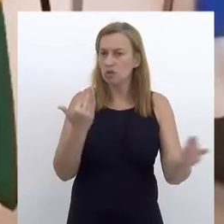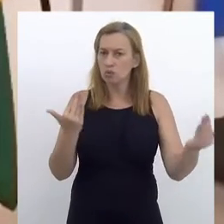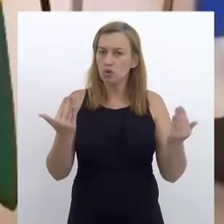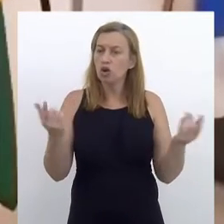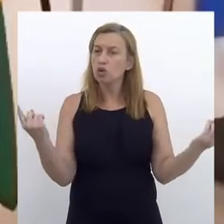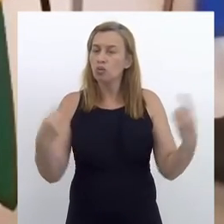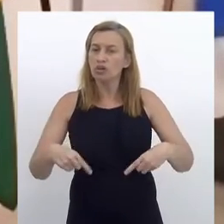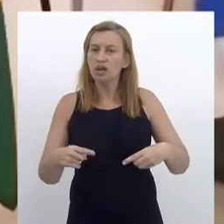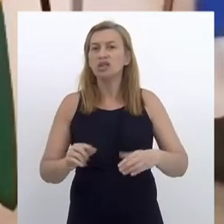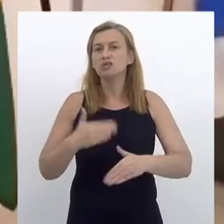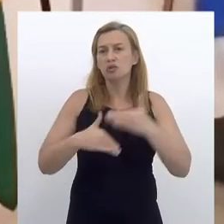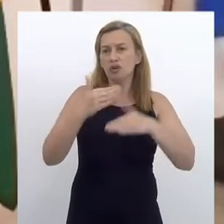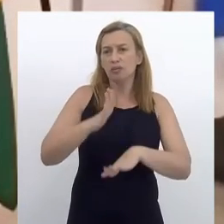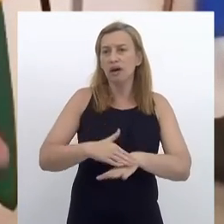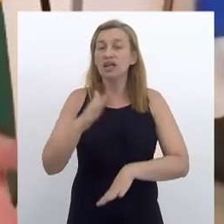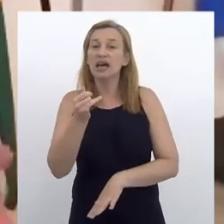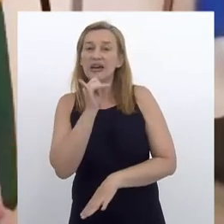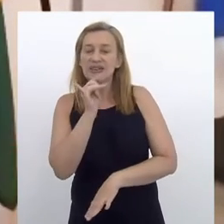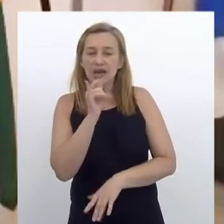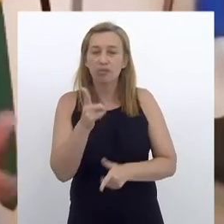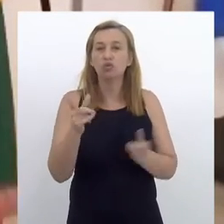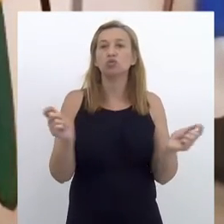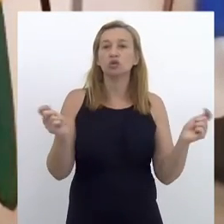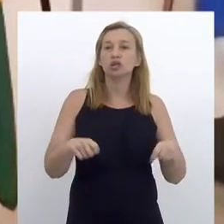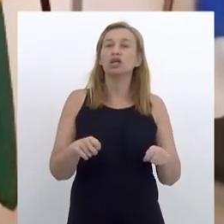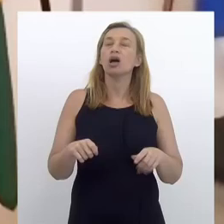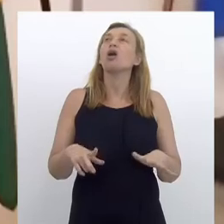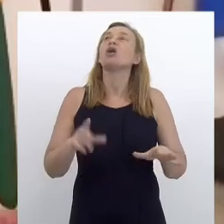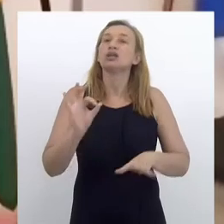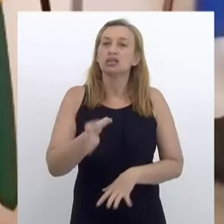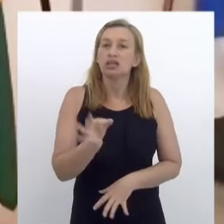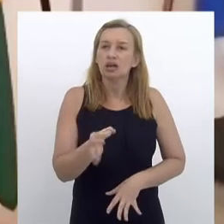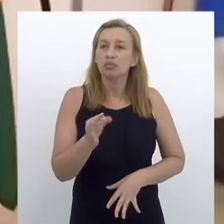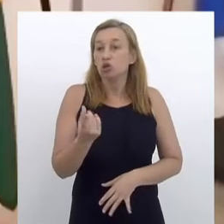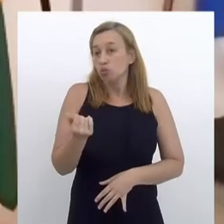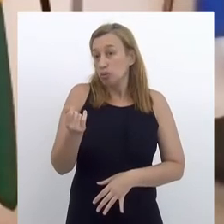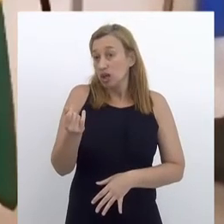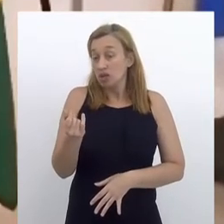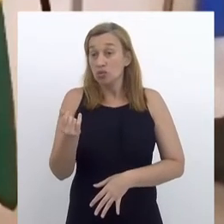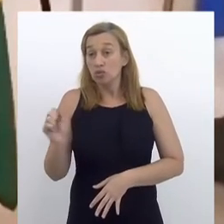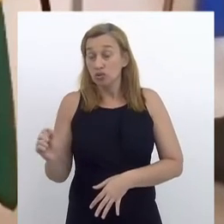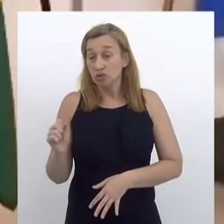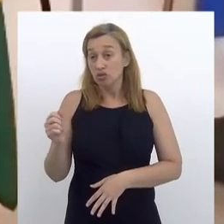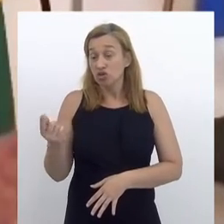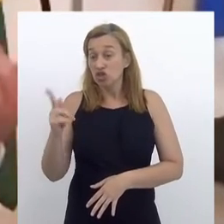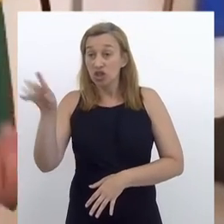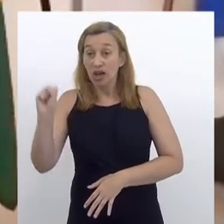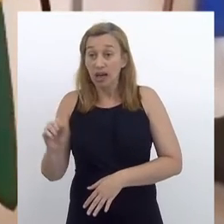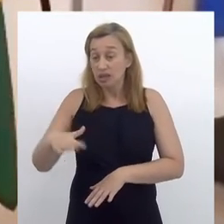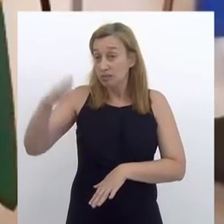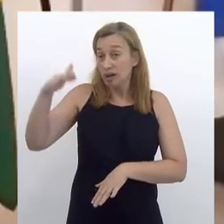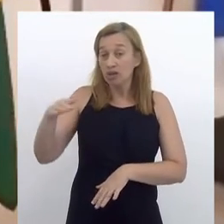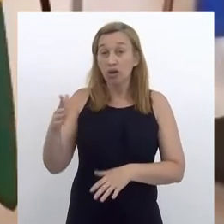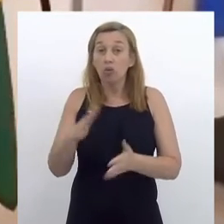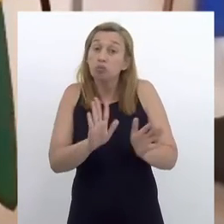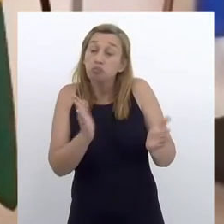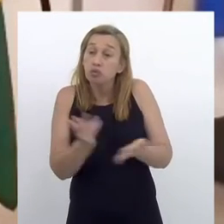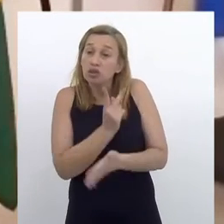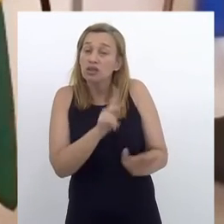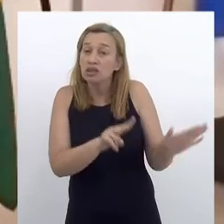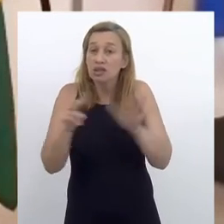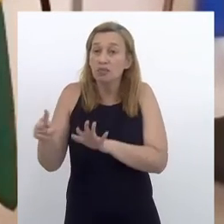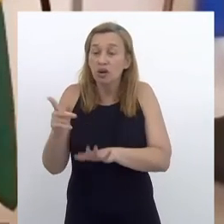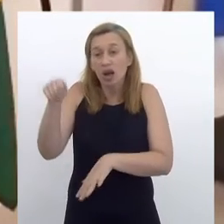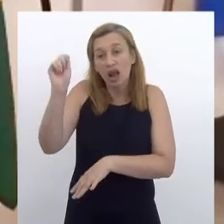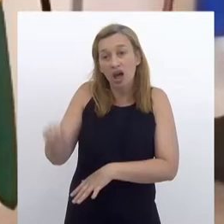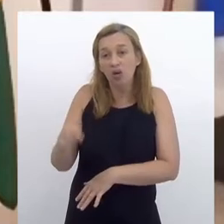preços competitivos, você tem muito a desenvolver. Um bom exemplo do potencial, e, logicamente, até com preços de gás superiores, é o que aconteceu essa semana,